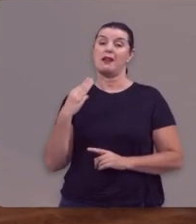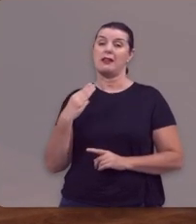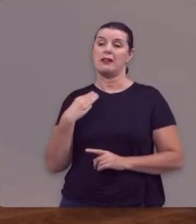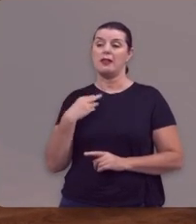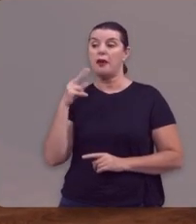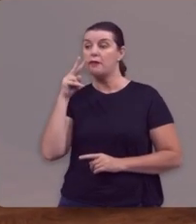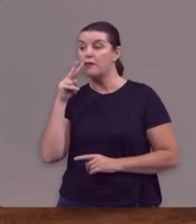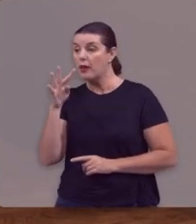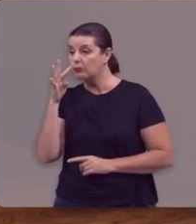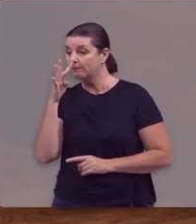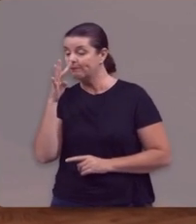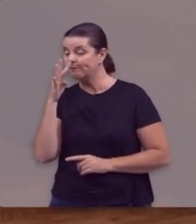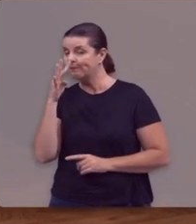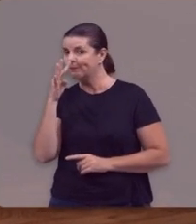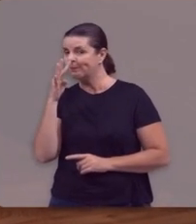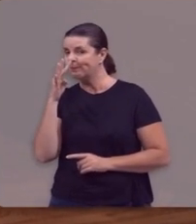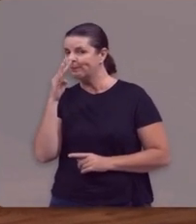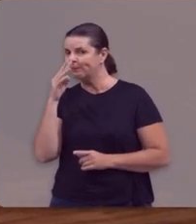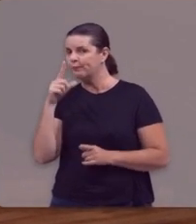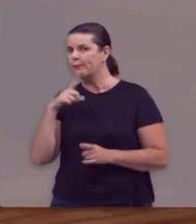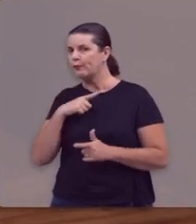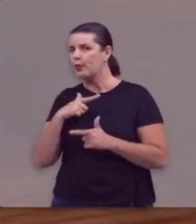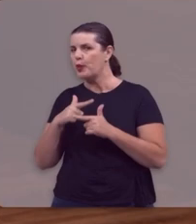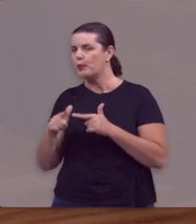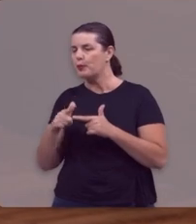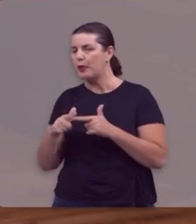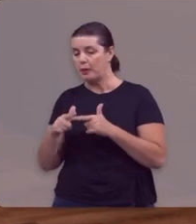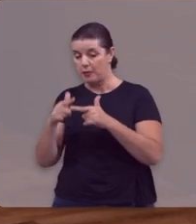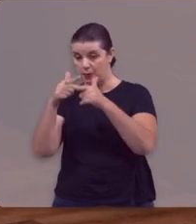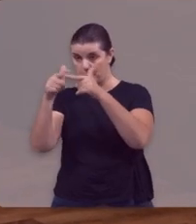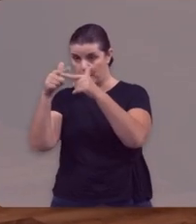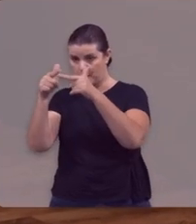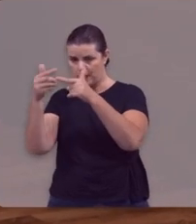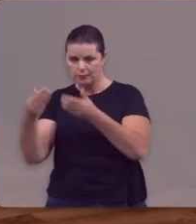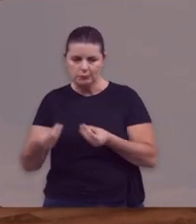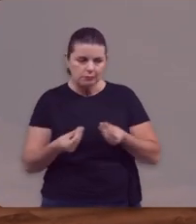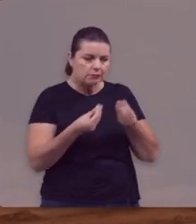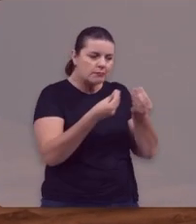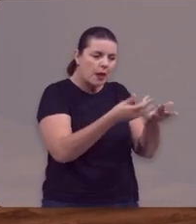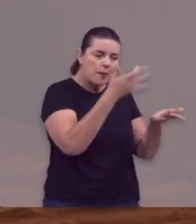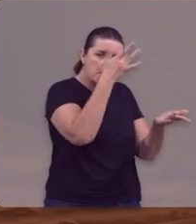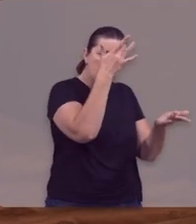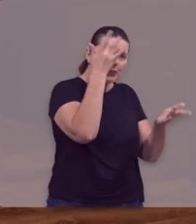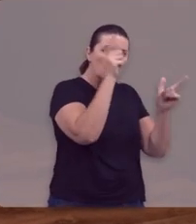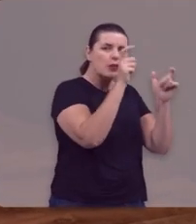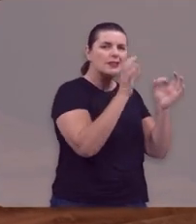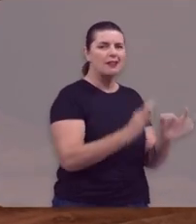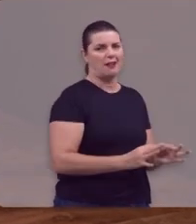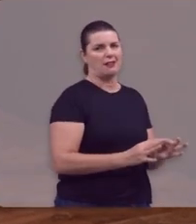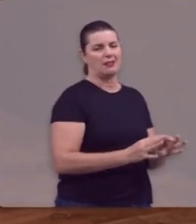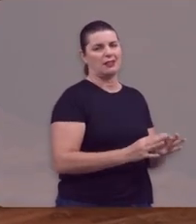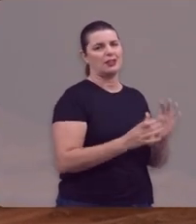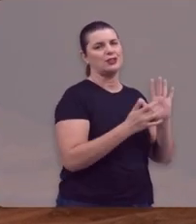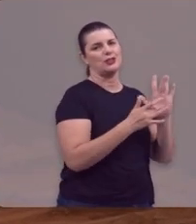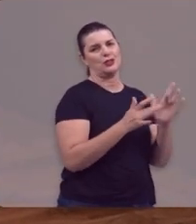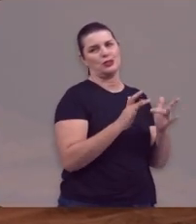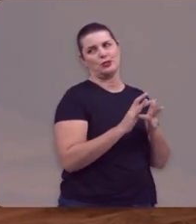Mas Maria diagnosticou o problema e levou o problema à pessoa certa,